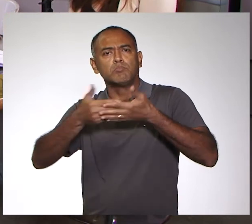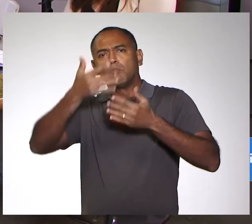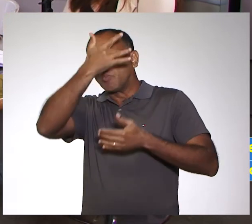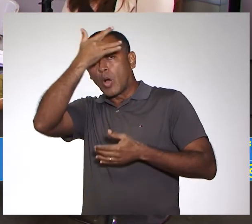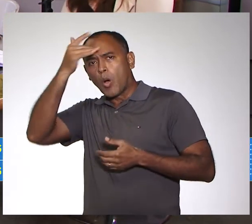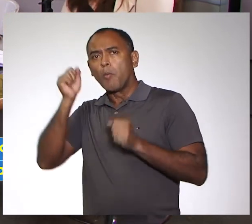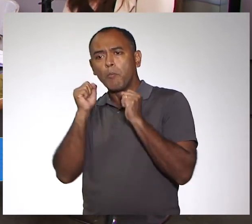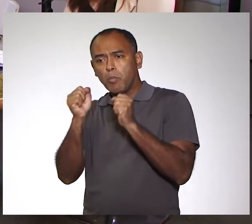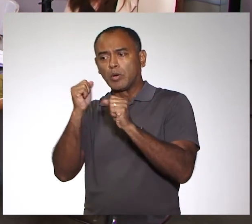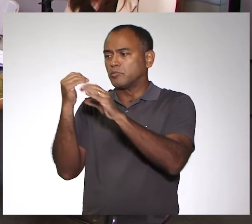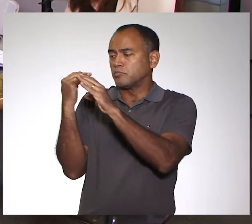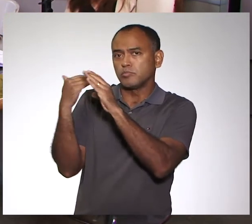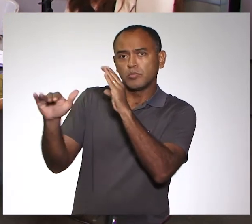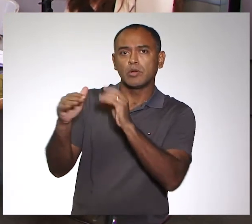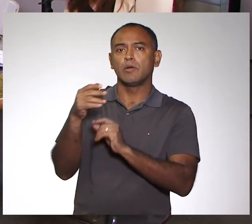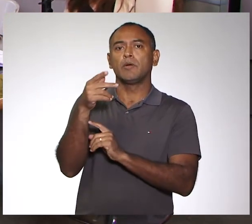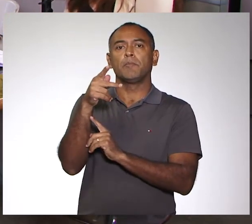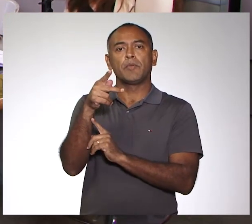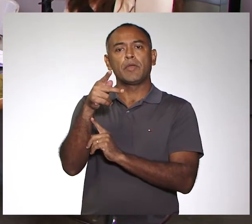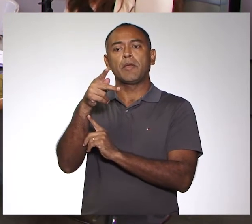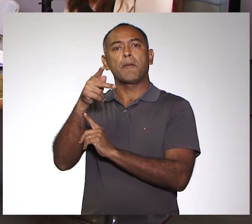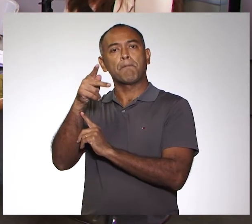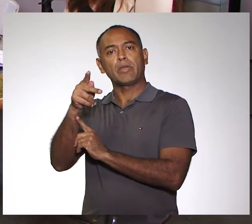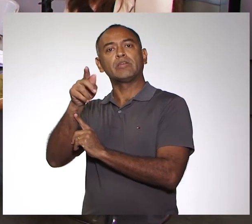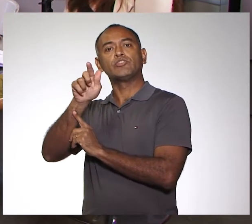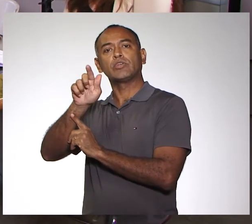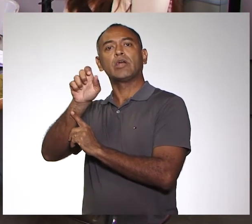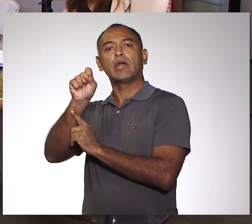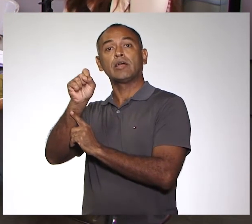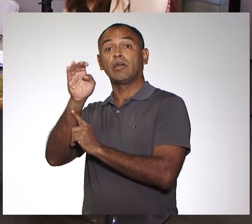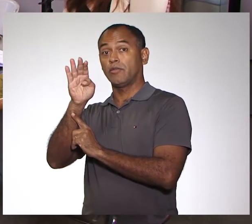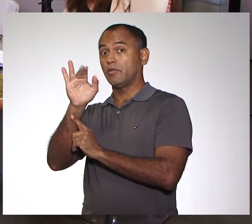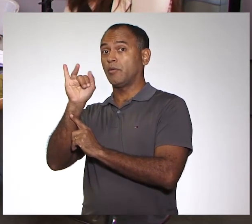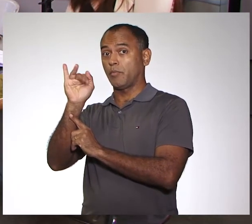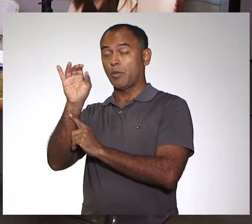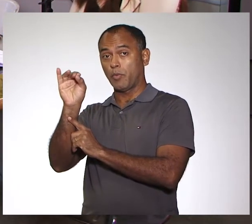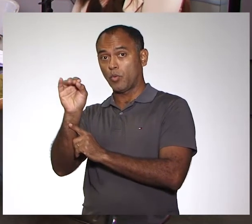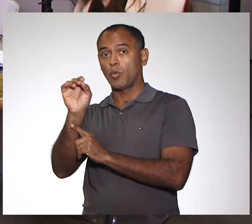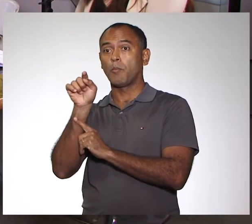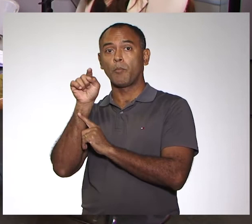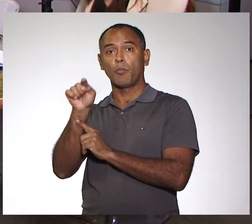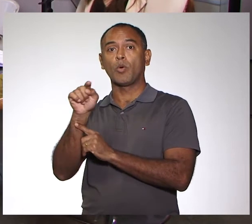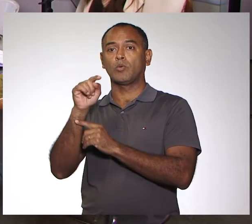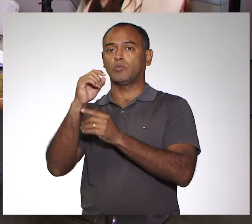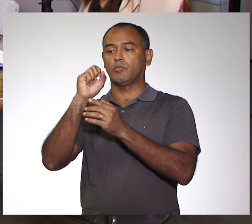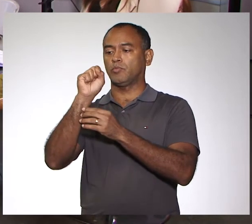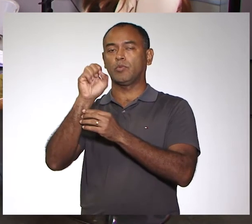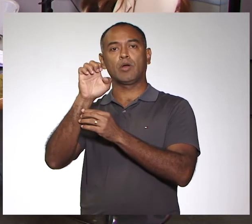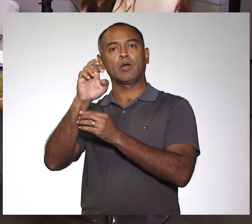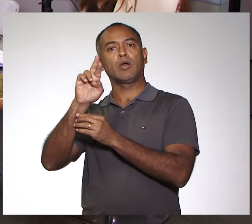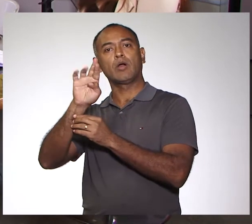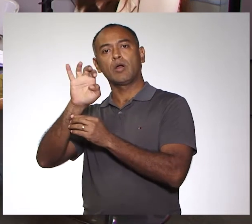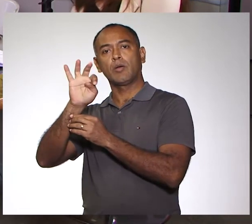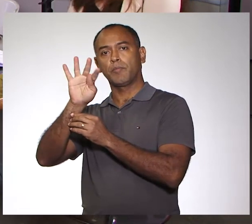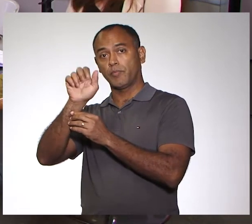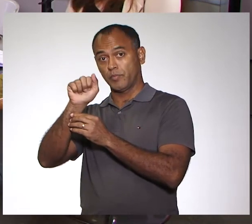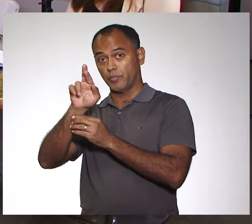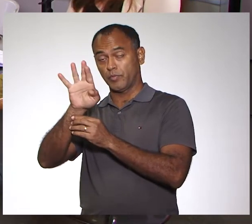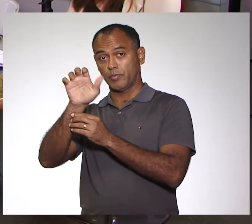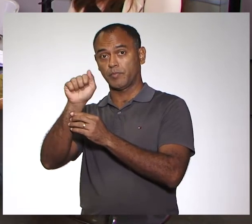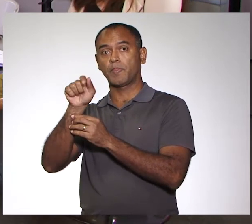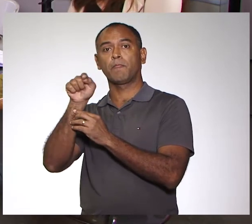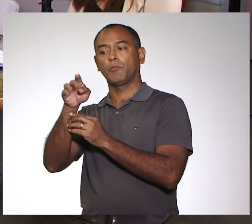podem mandar e-mail ppgsbio.secretaria.ufrr.br ou para a